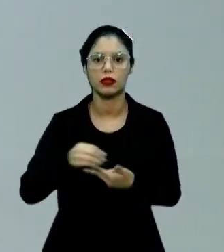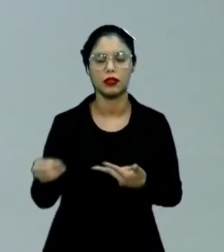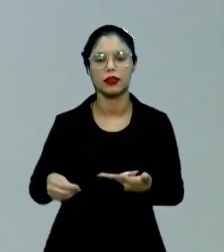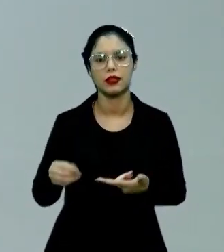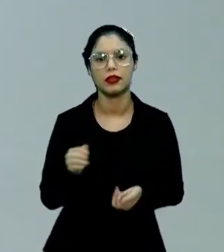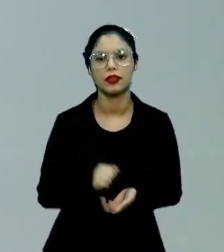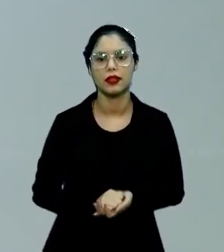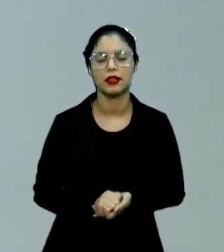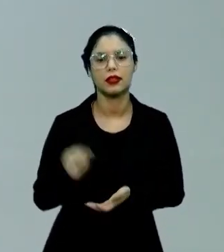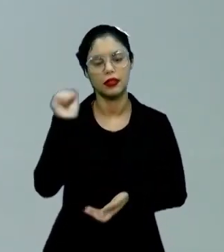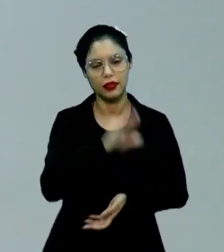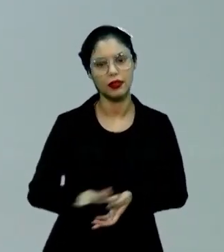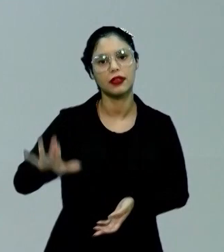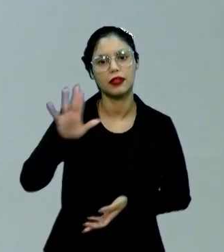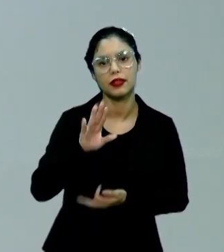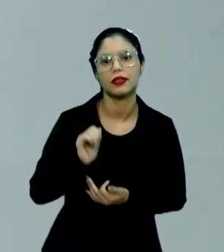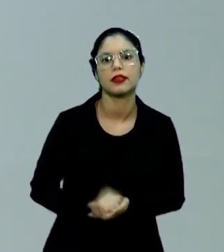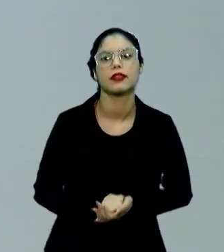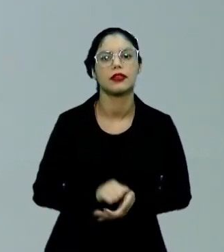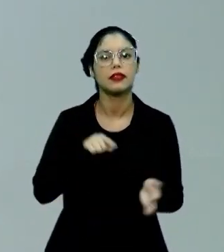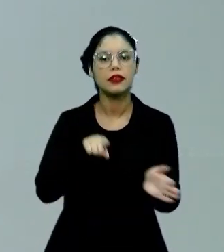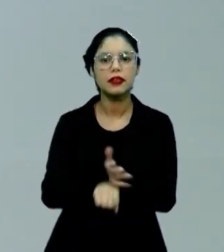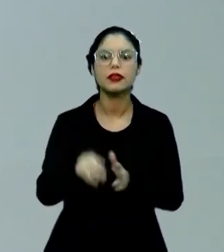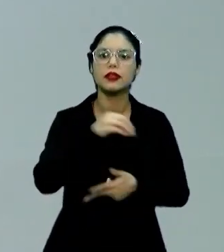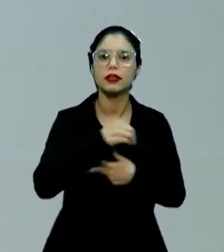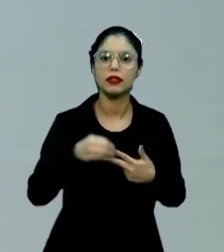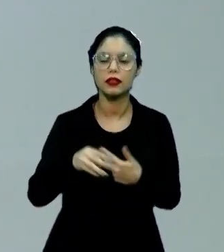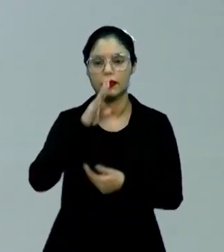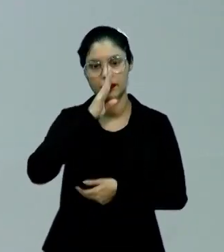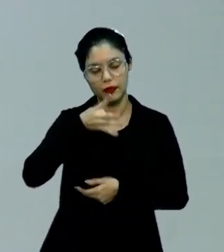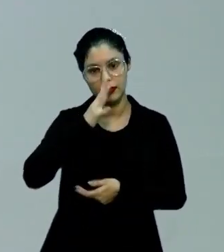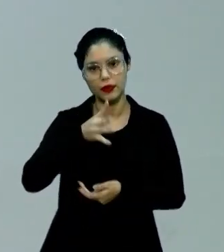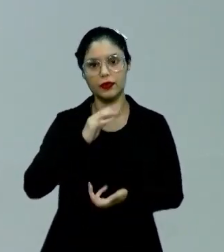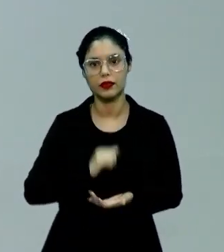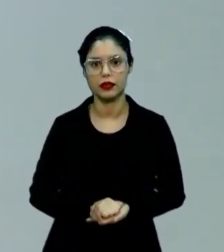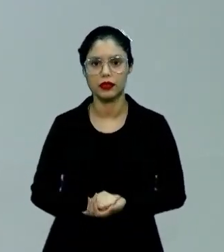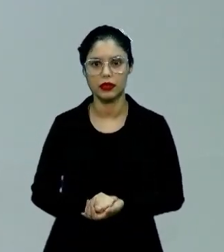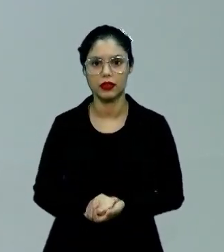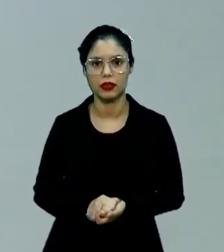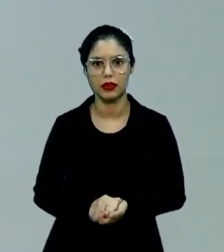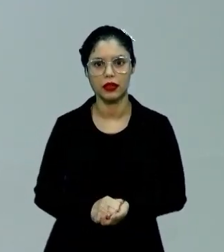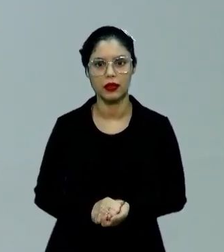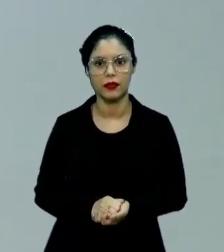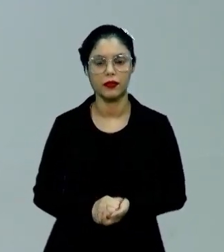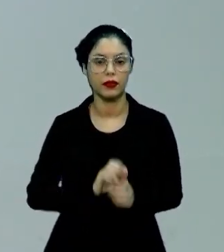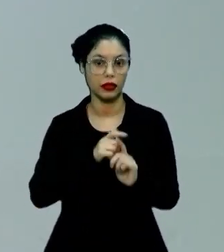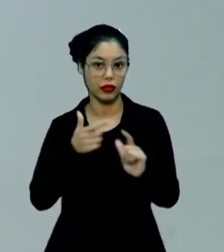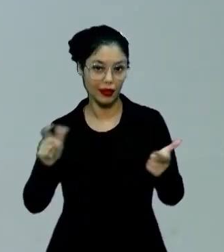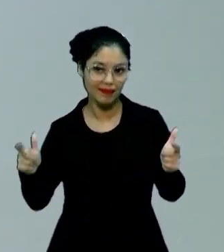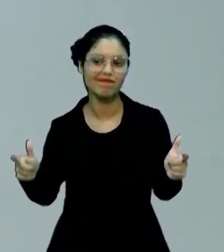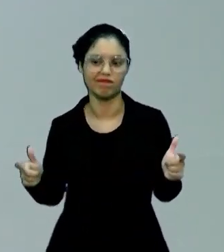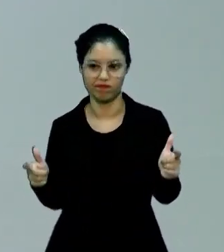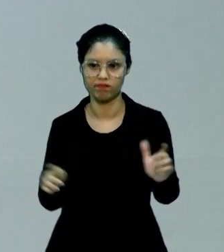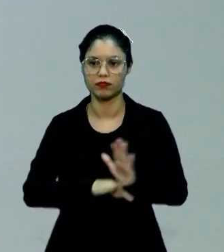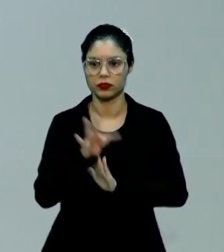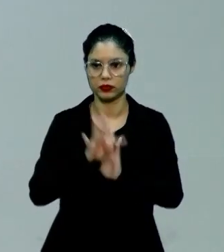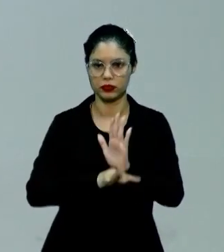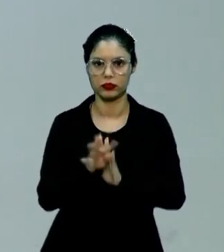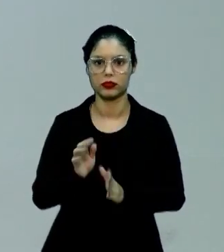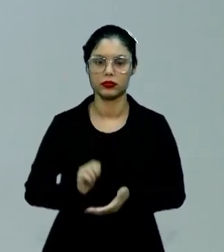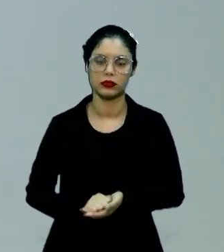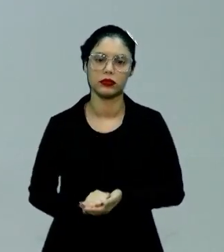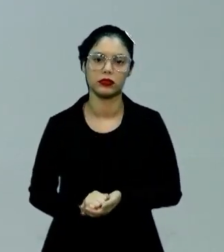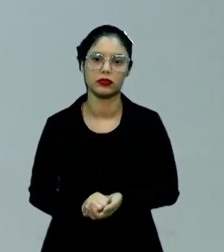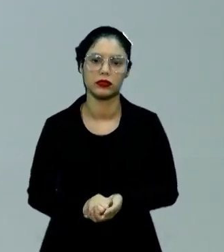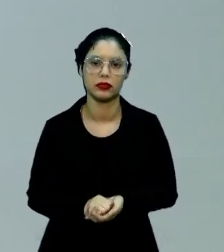e geralmente quando nós falamos de questão do Enem muito se critica a como elas são longas, os textos são bastante